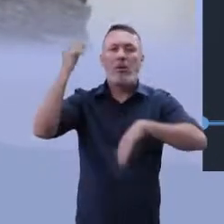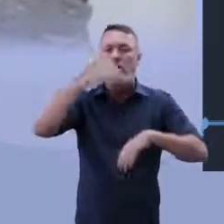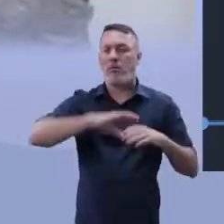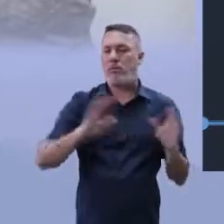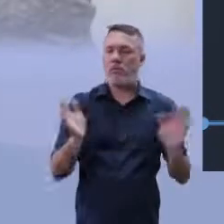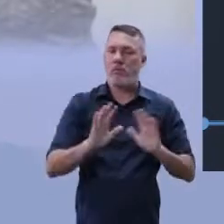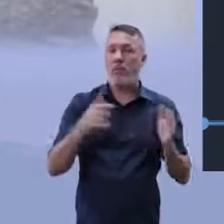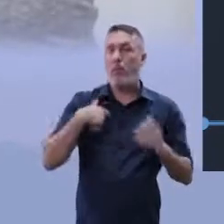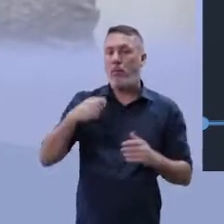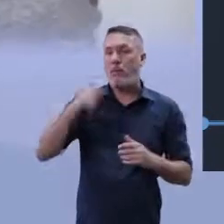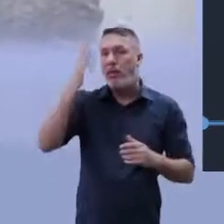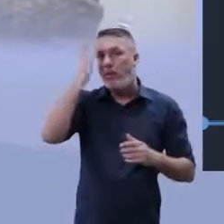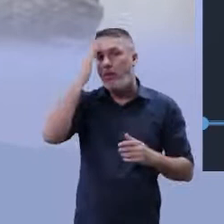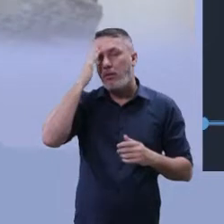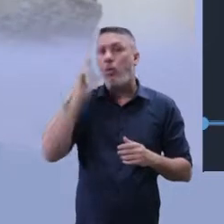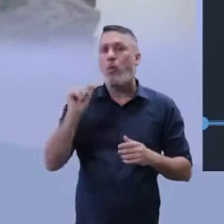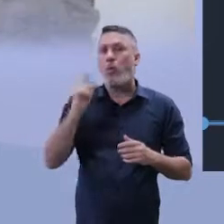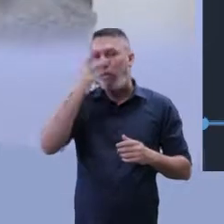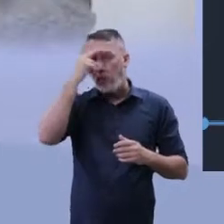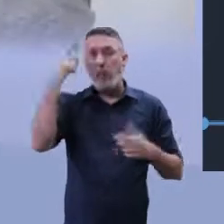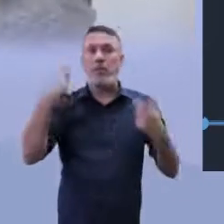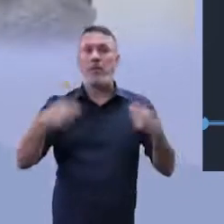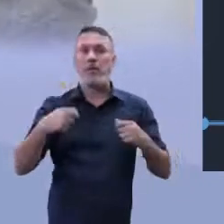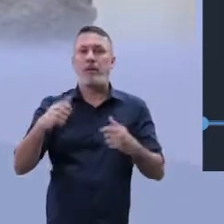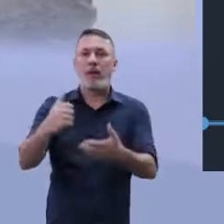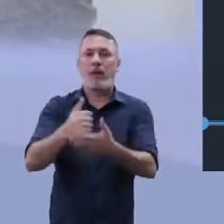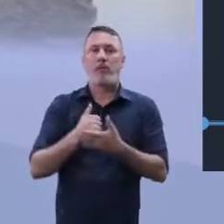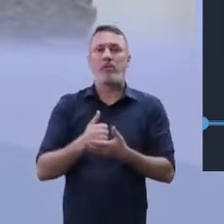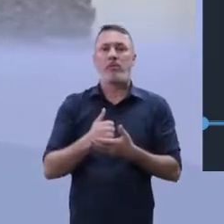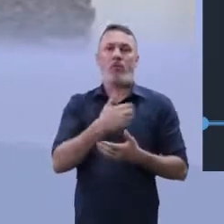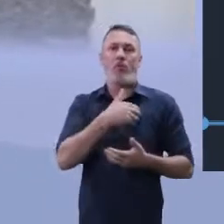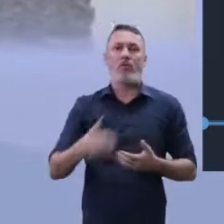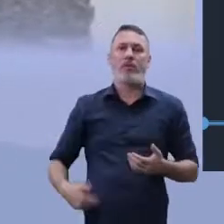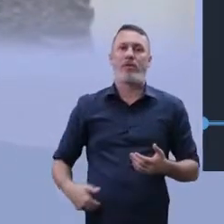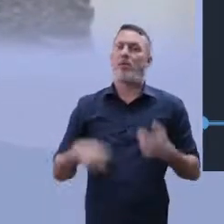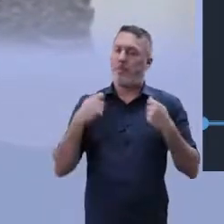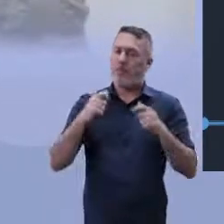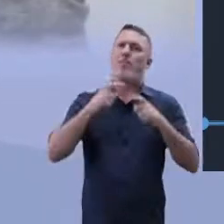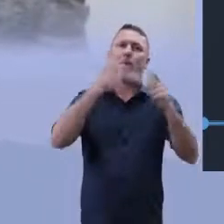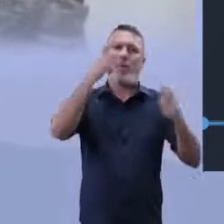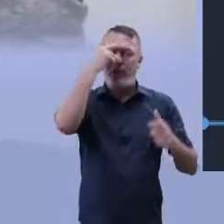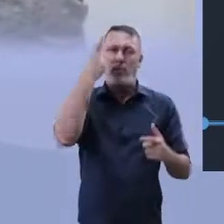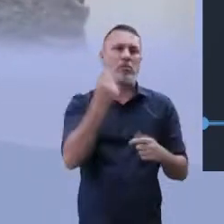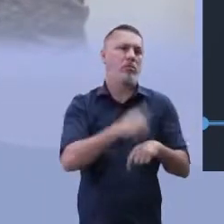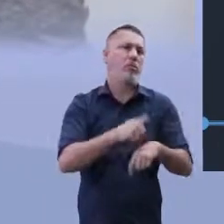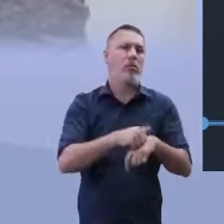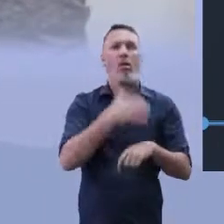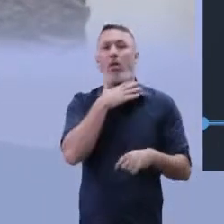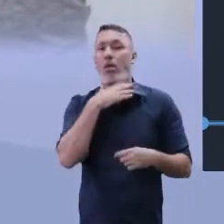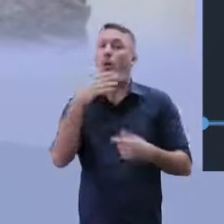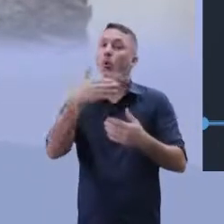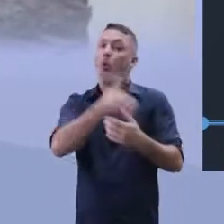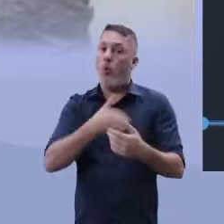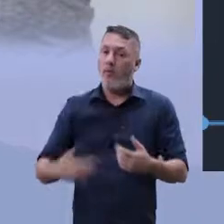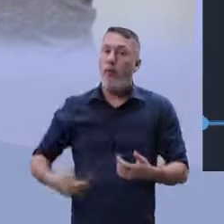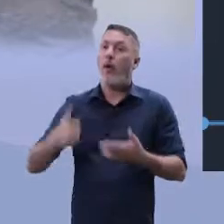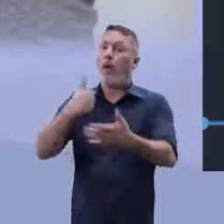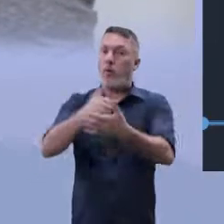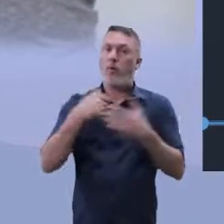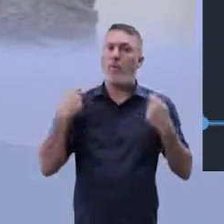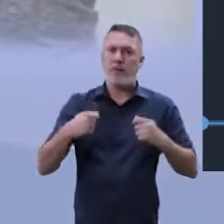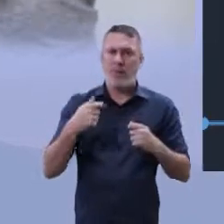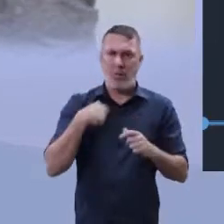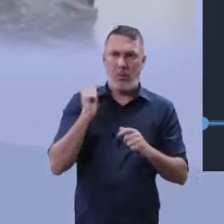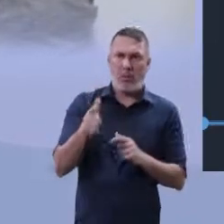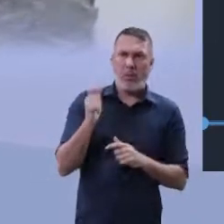Eu preciso entender que eu tenho pessoas que necessitam de algo público, algo gratuito. Grande parcela da população brasileira precisa